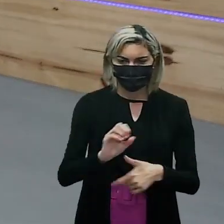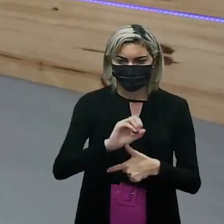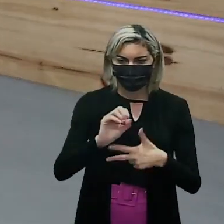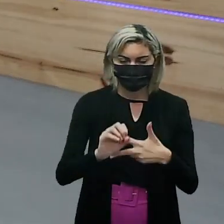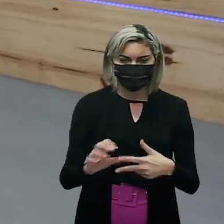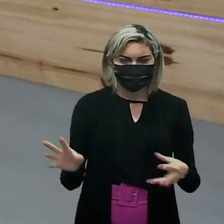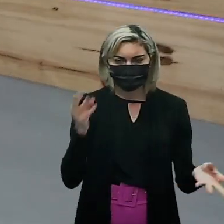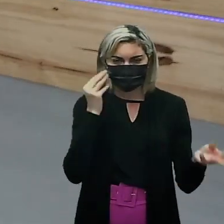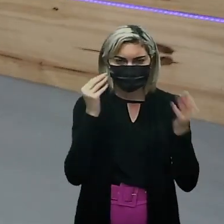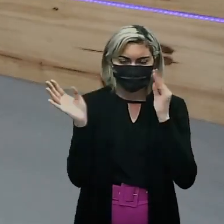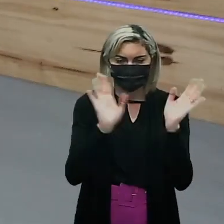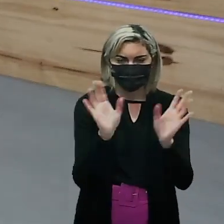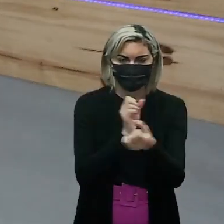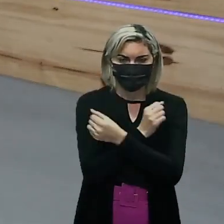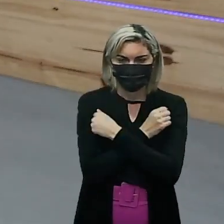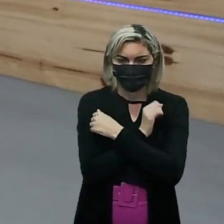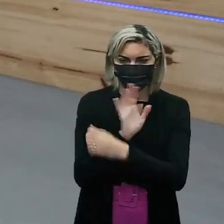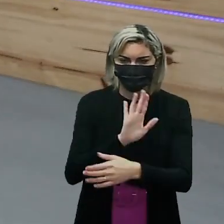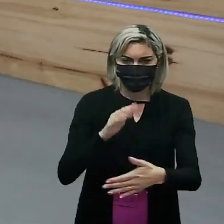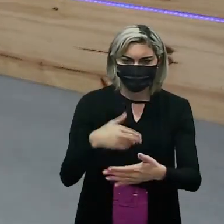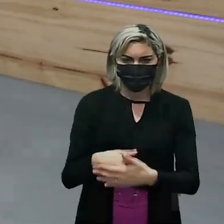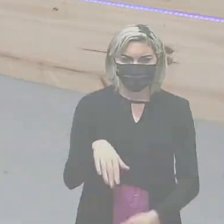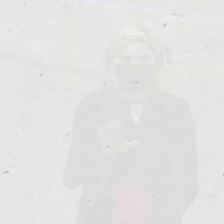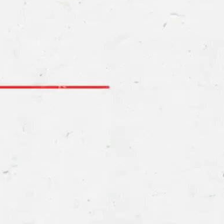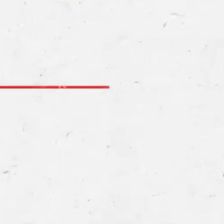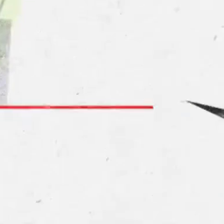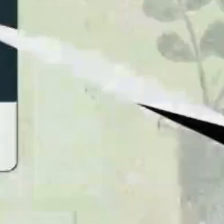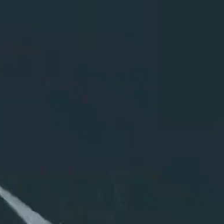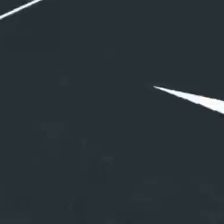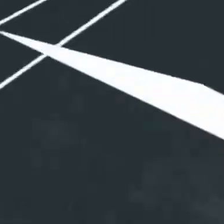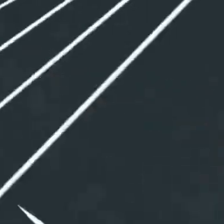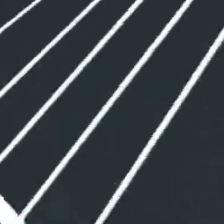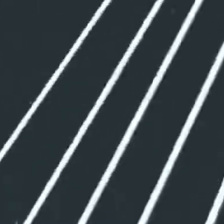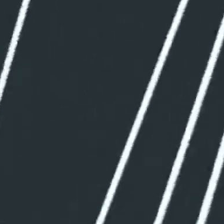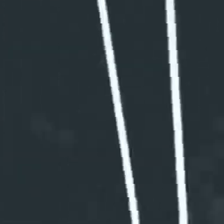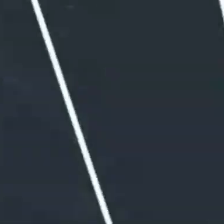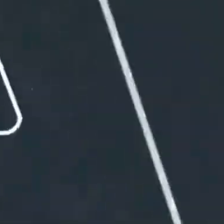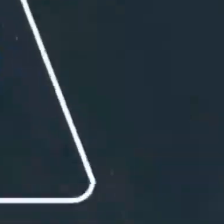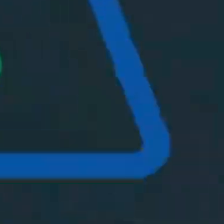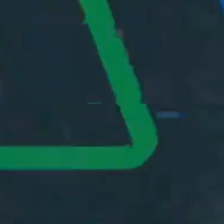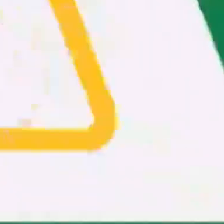beijo abraço e tchau e tchau